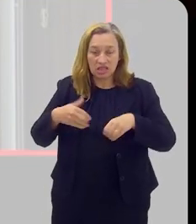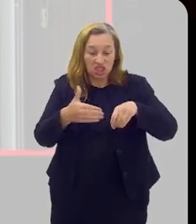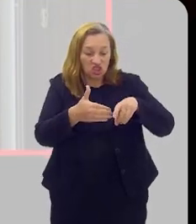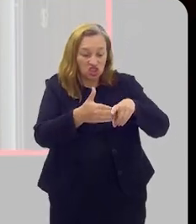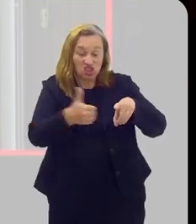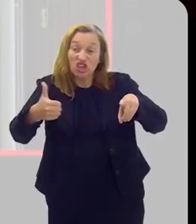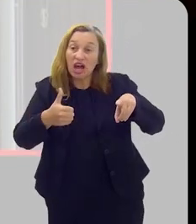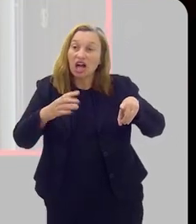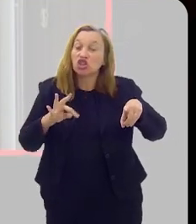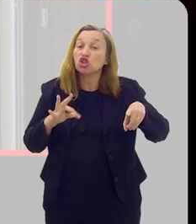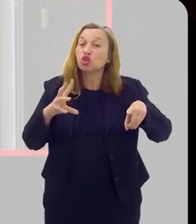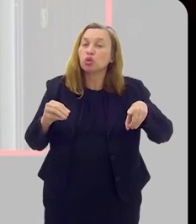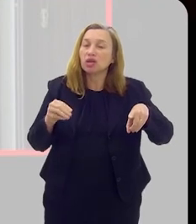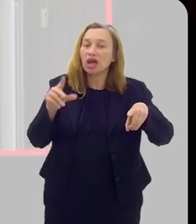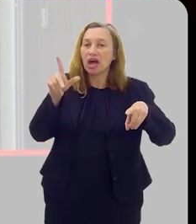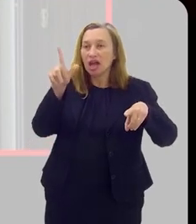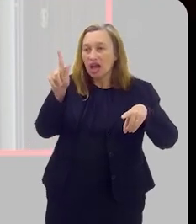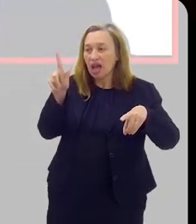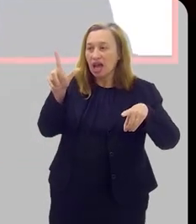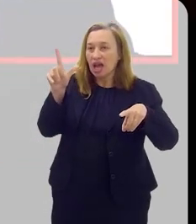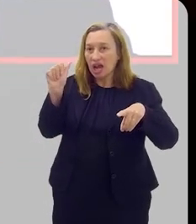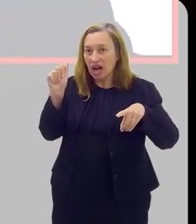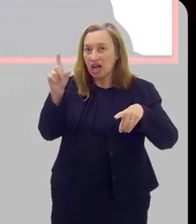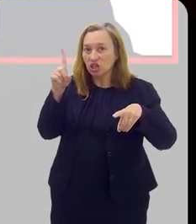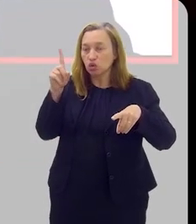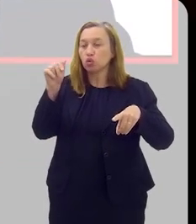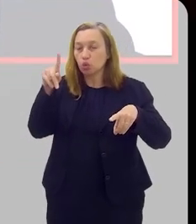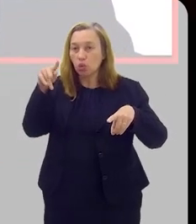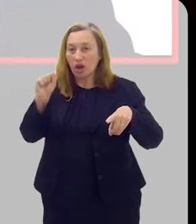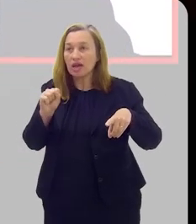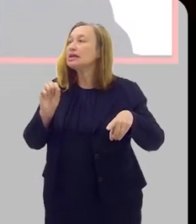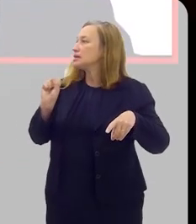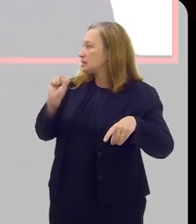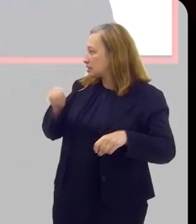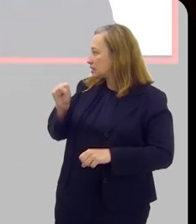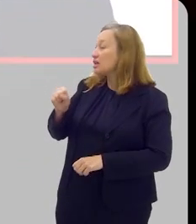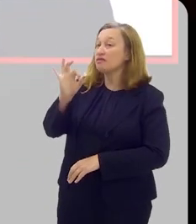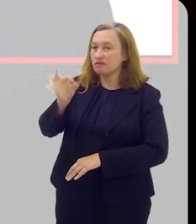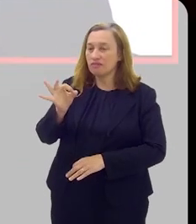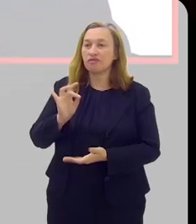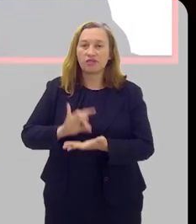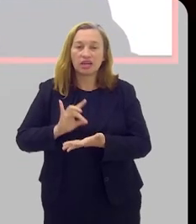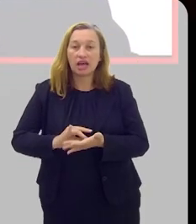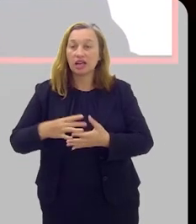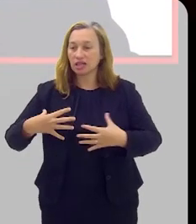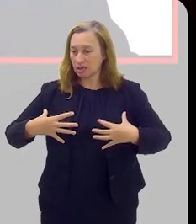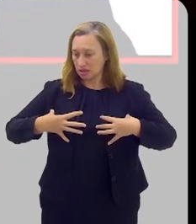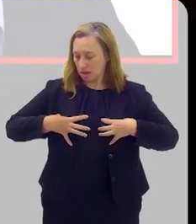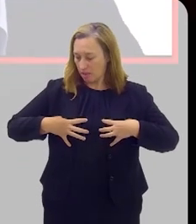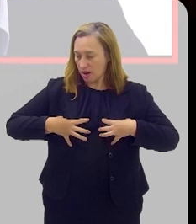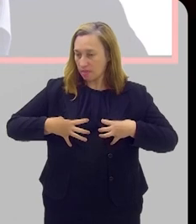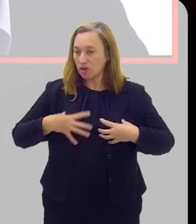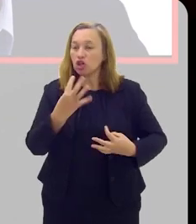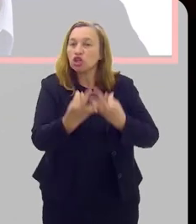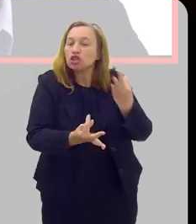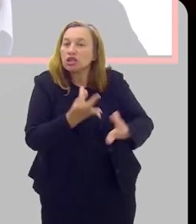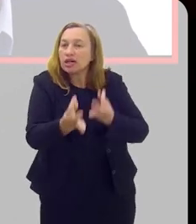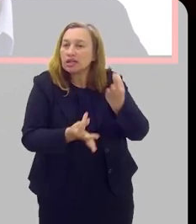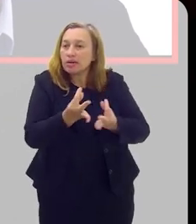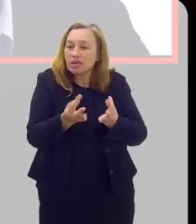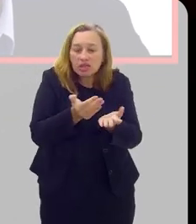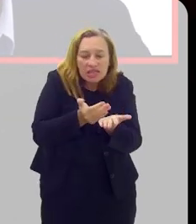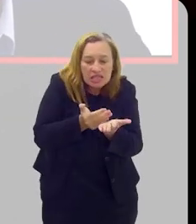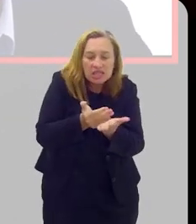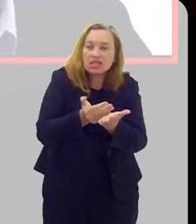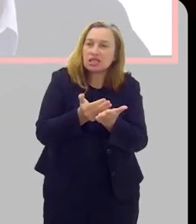a retirada total da próstata? Exatamente. Você muito bem colocou. Na mama, por exemplo, existem alguns tipos de tratamento,